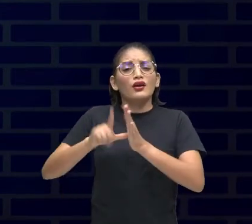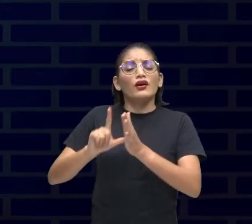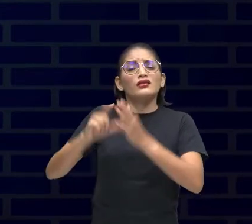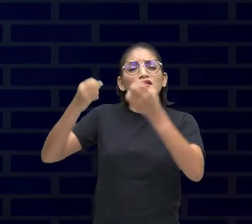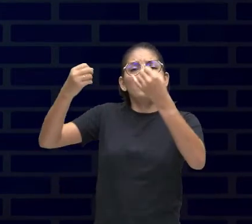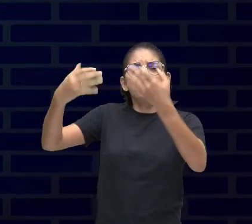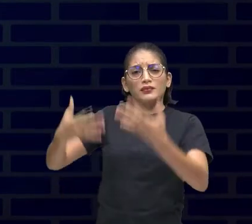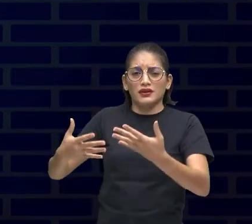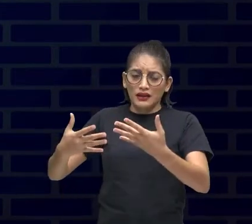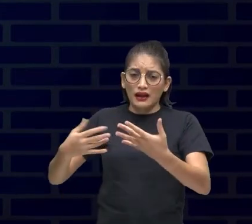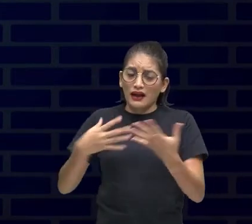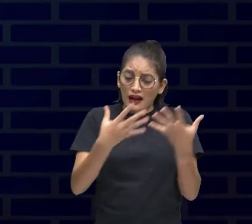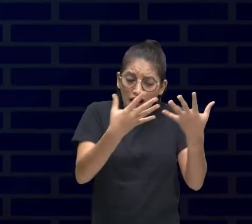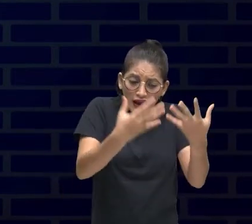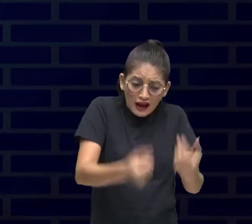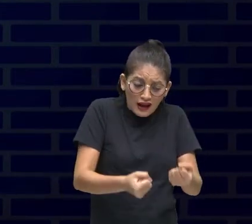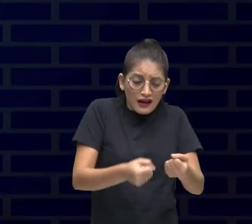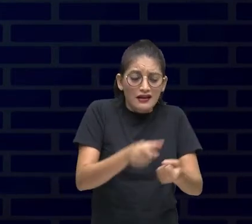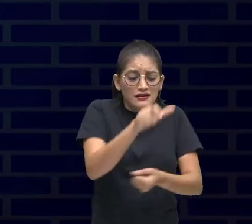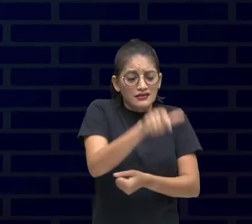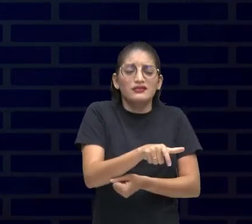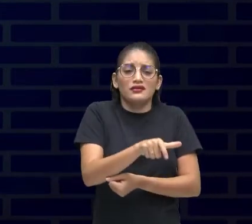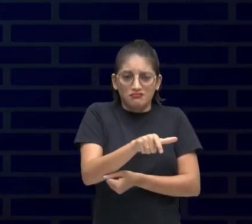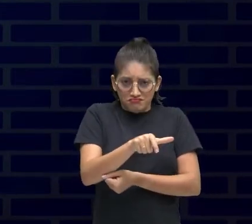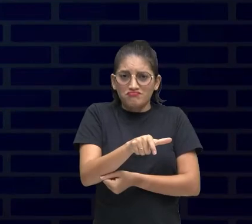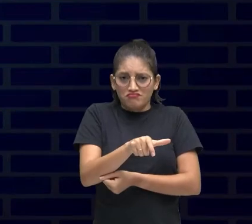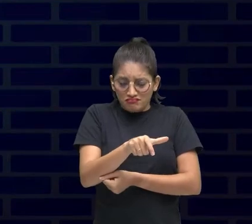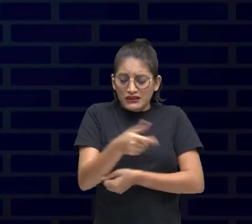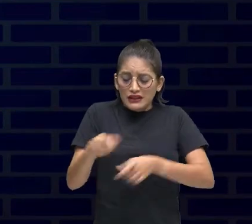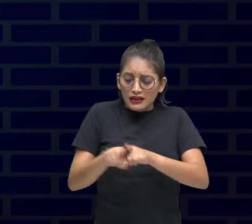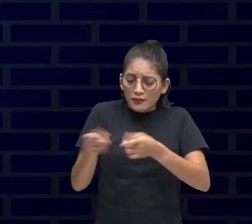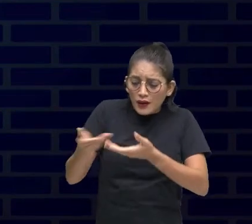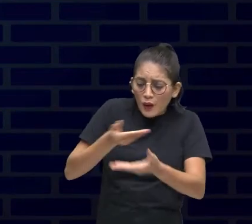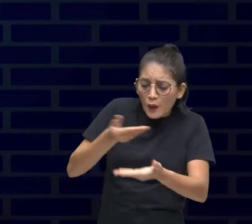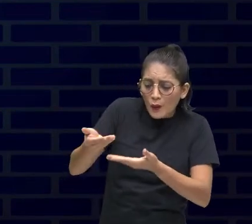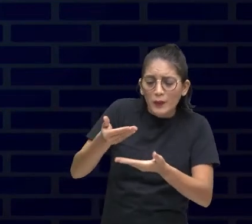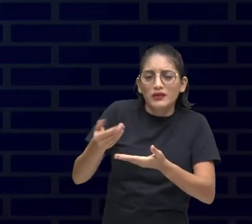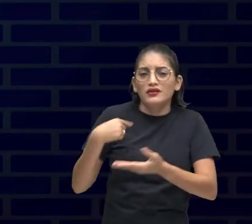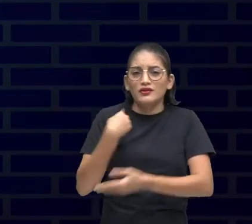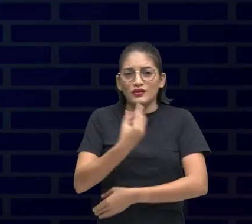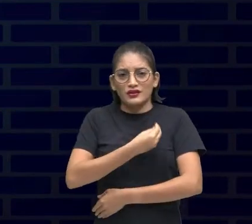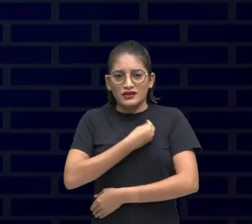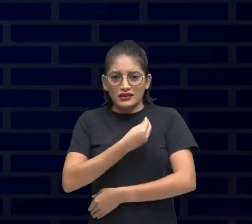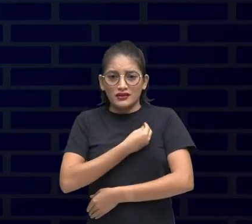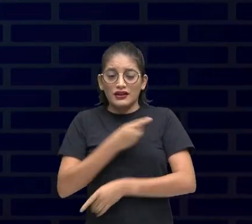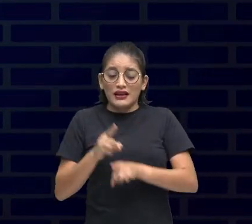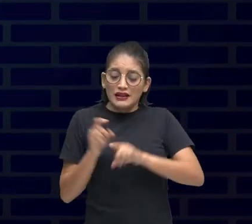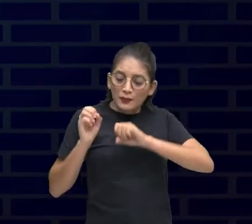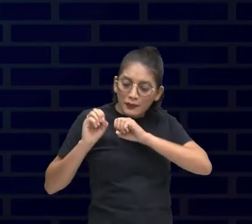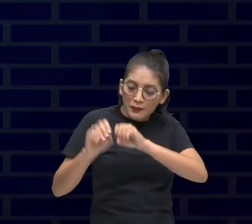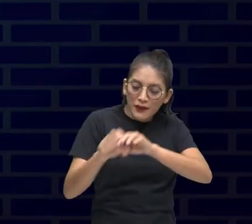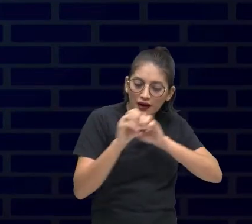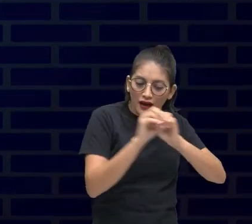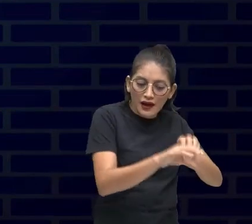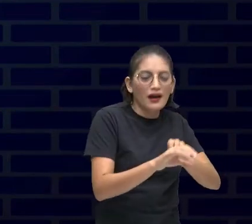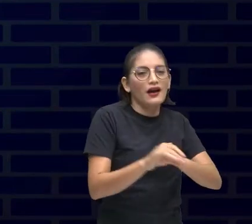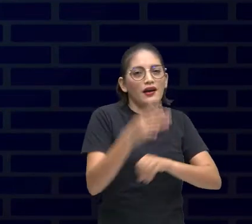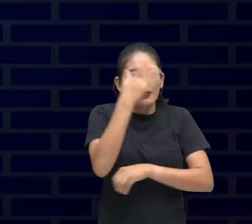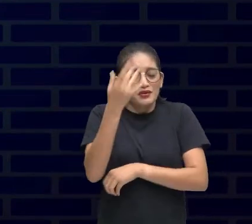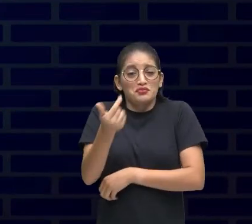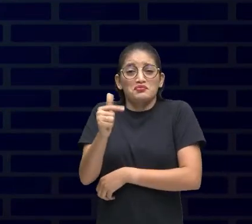Aceitar o outro como ele é Compartilhar a vida Levar ensinamentos àqueles que não os têm